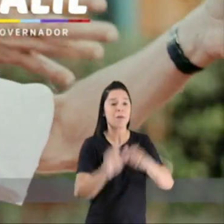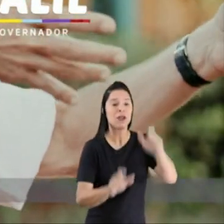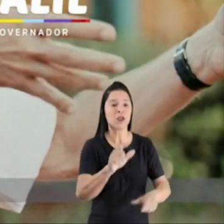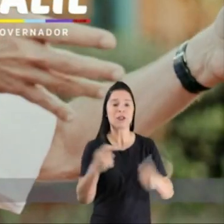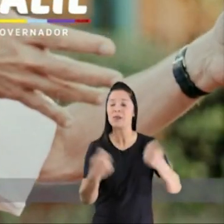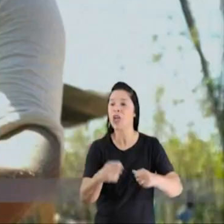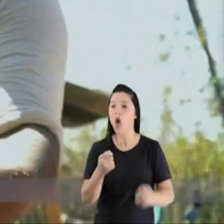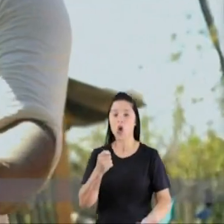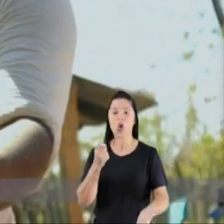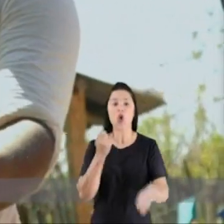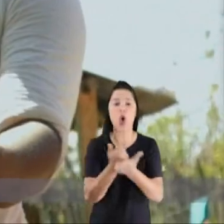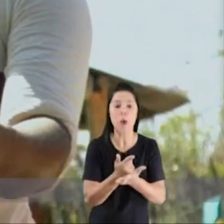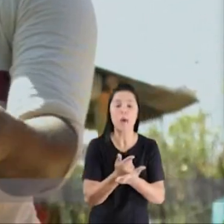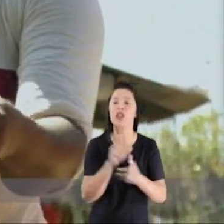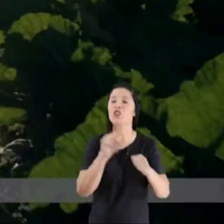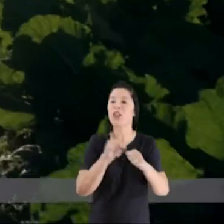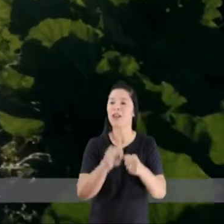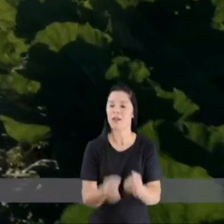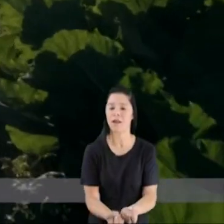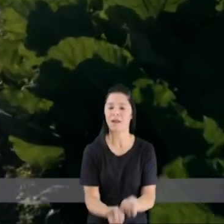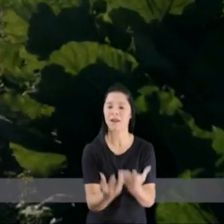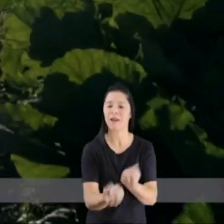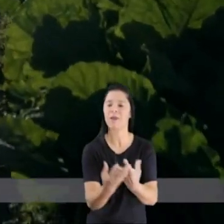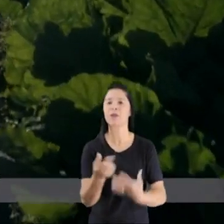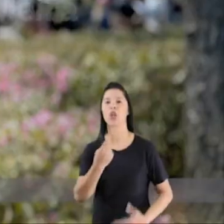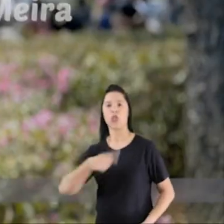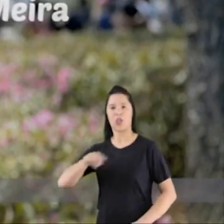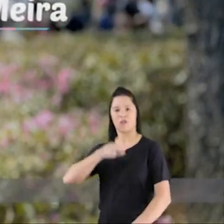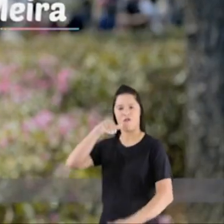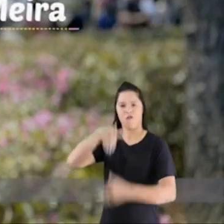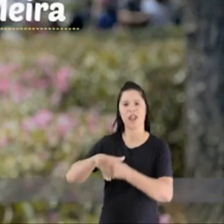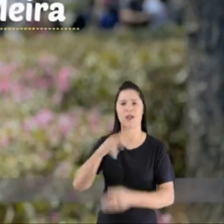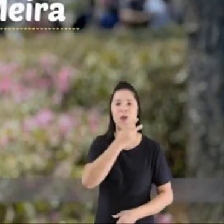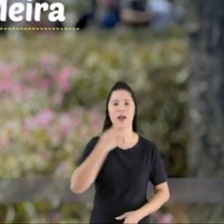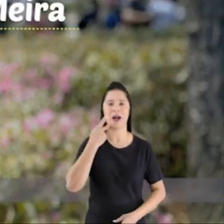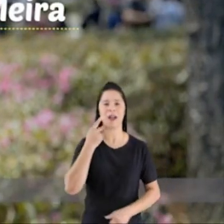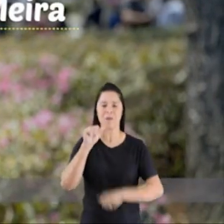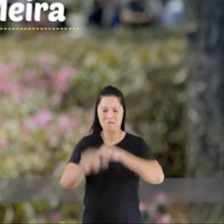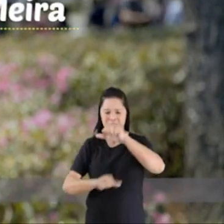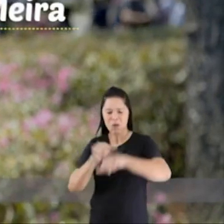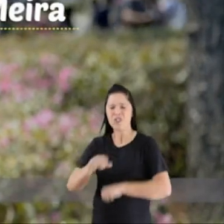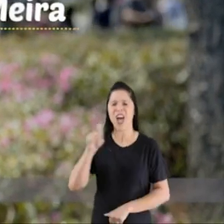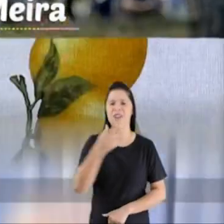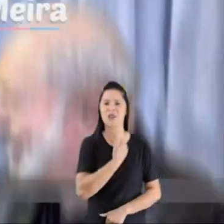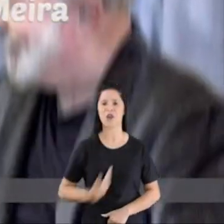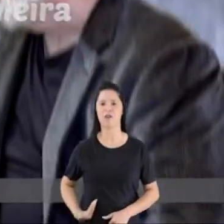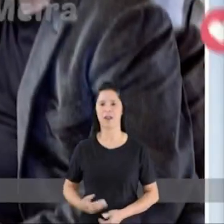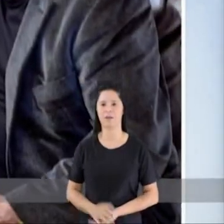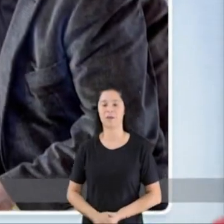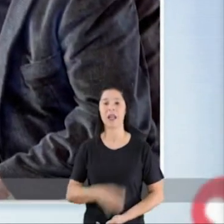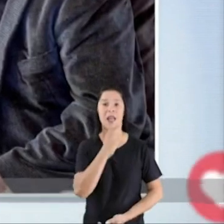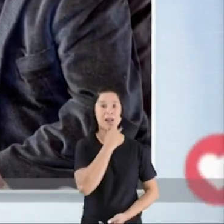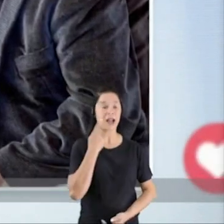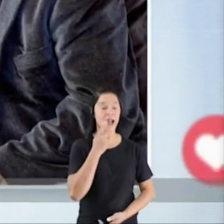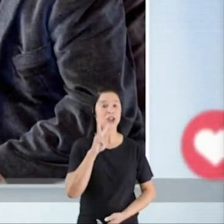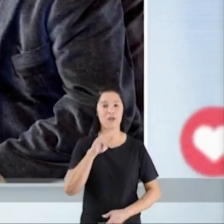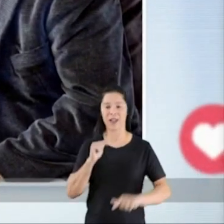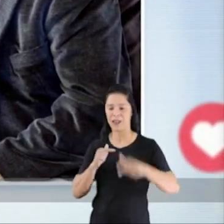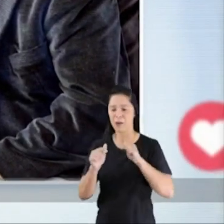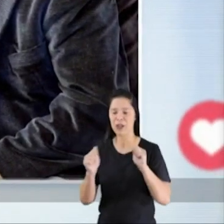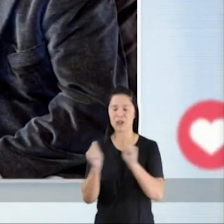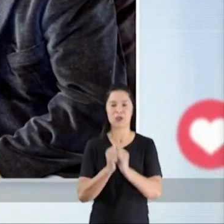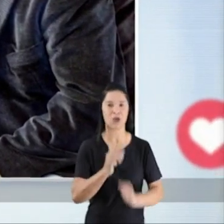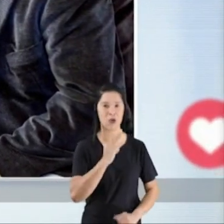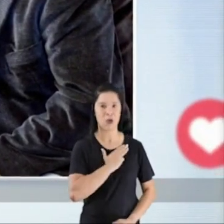a quem precisa, comprando de quem produz. A gente vai votar no Calil para mudar esse governo. Calil vai trabalhar